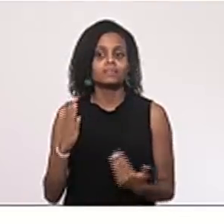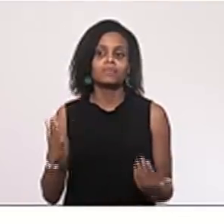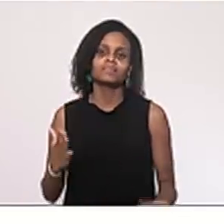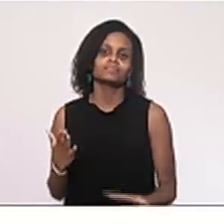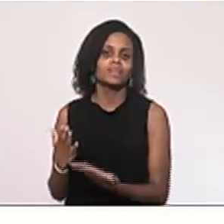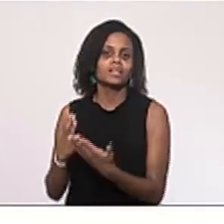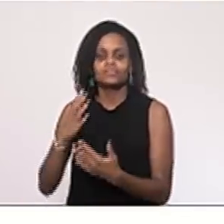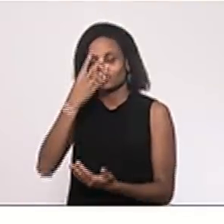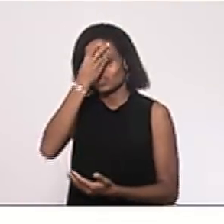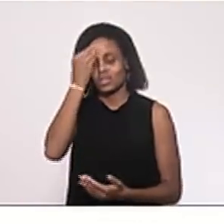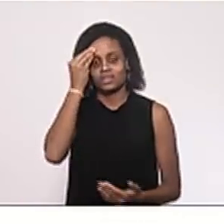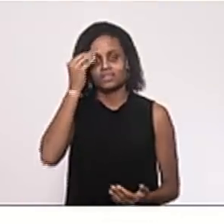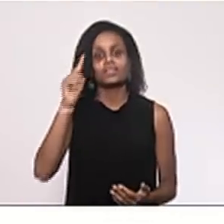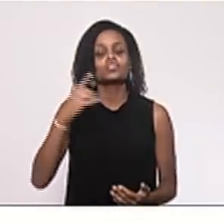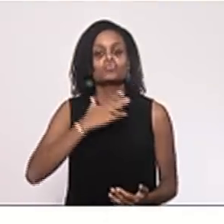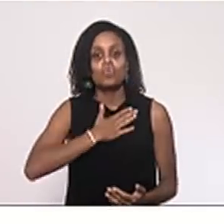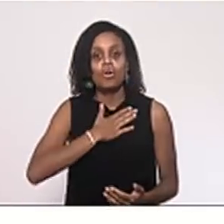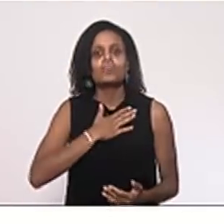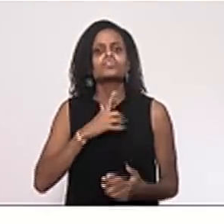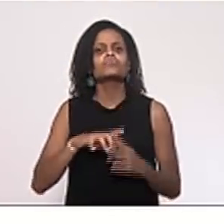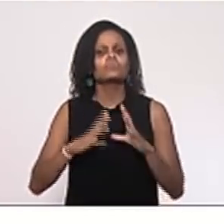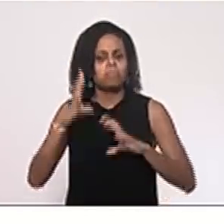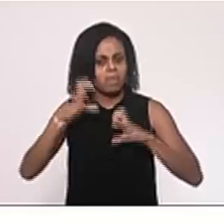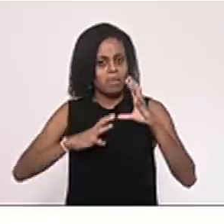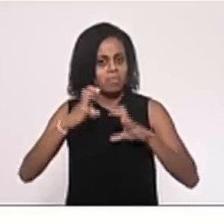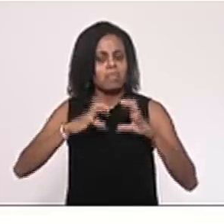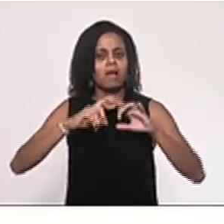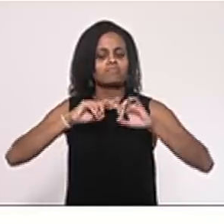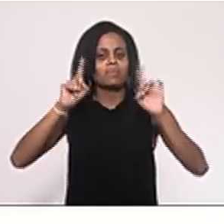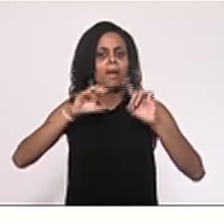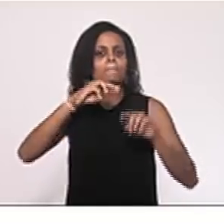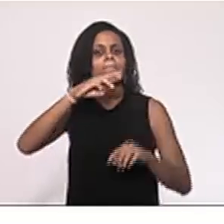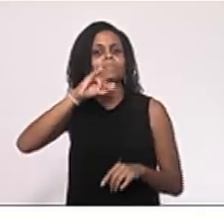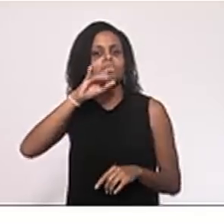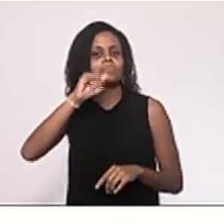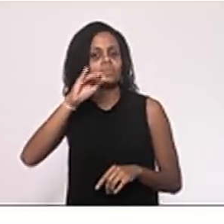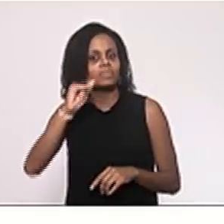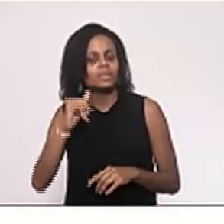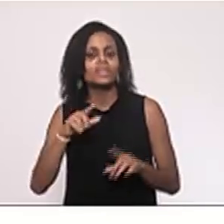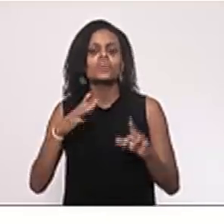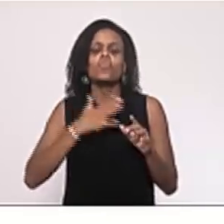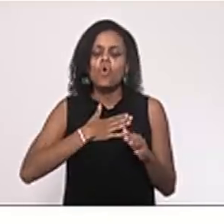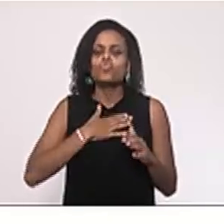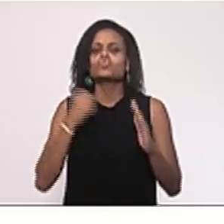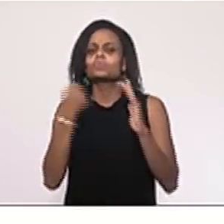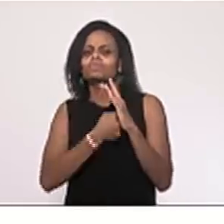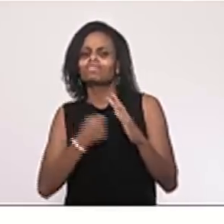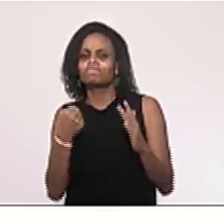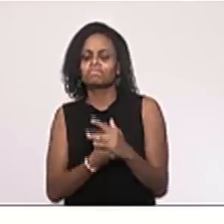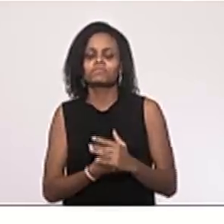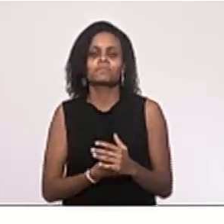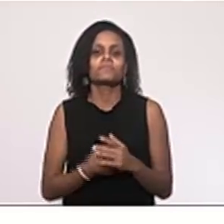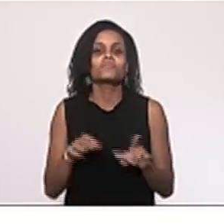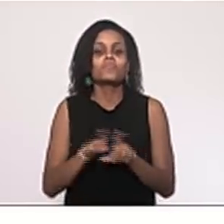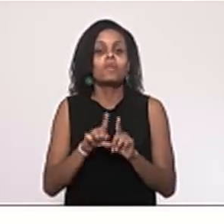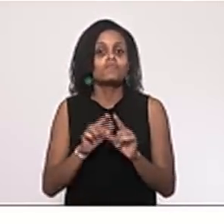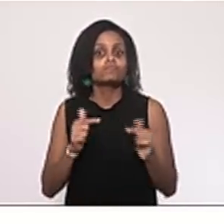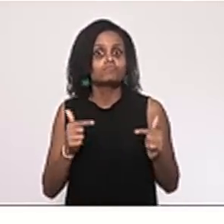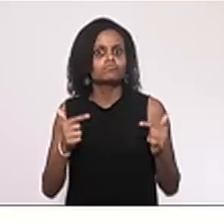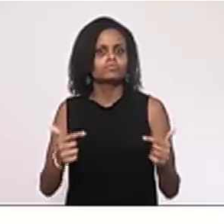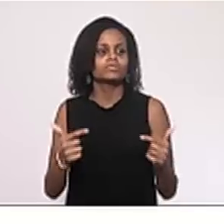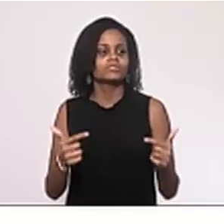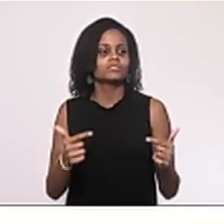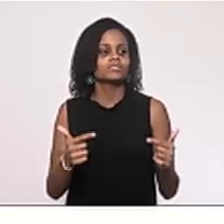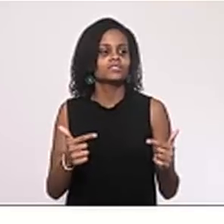esquecem. Eles gostam de causar polêmica, gostam do mimimi, gostam de bater, inclusive afrontando,